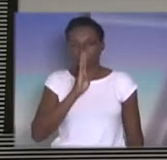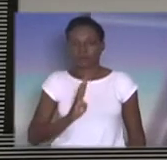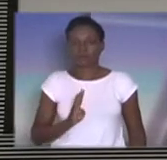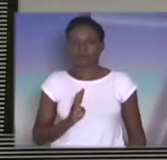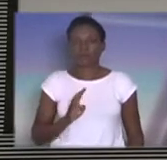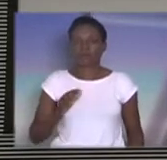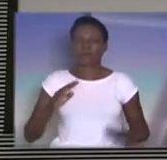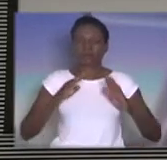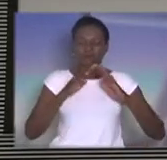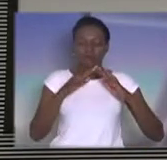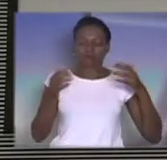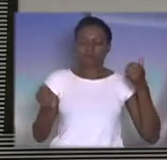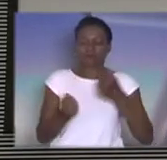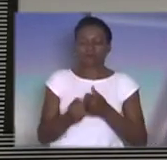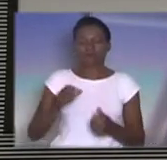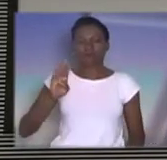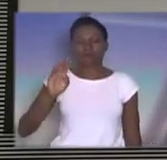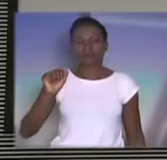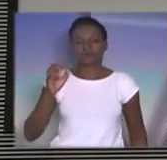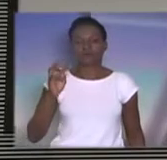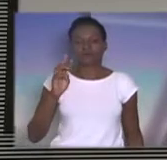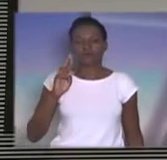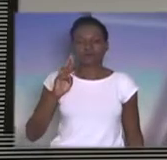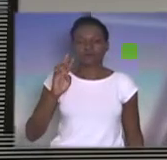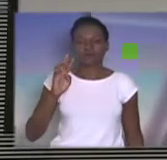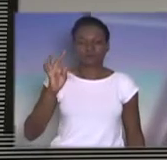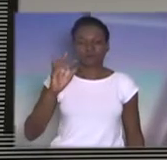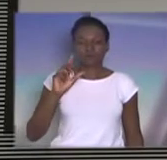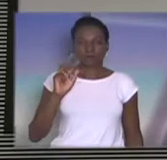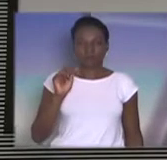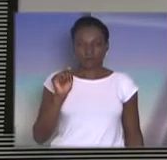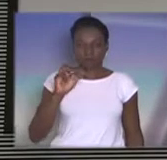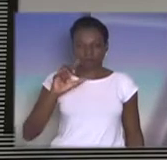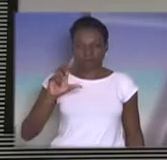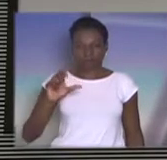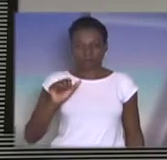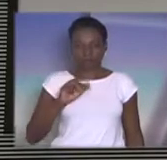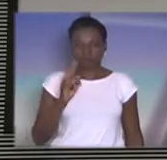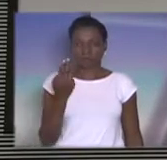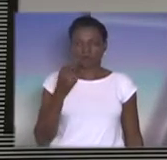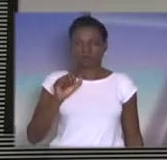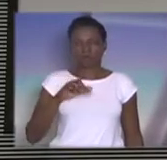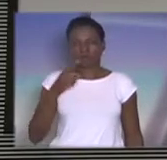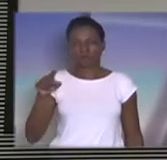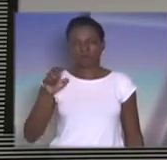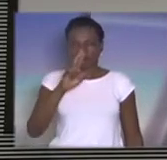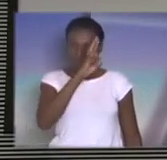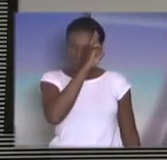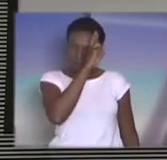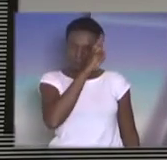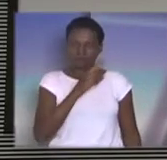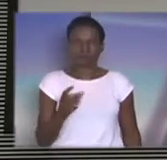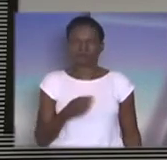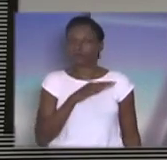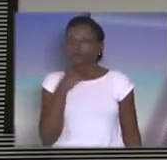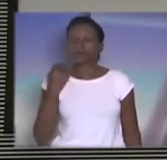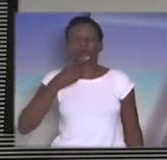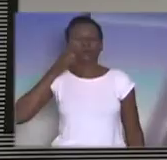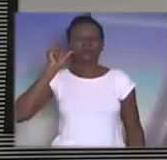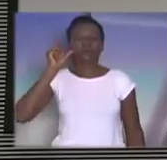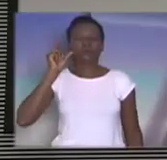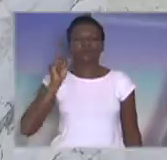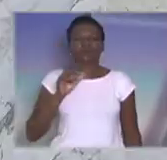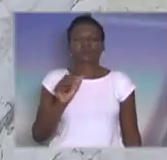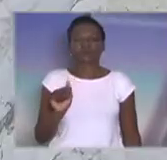ali do Batalhão Tobias de Aguiar, Rota. Faleceu ontem o veterano da Força Expedicionária Brasileira, o